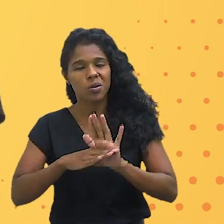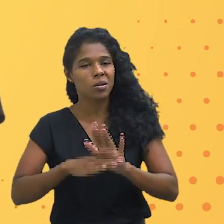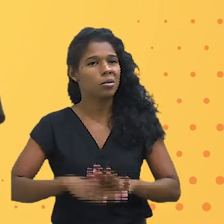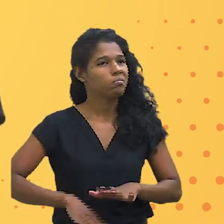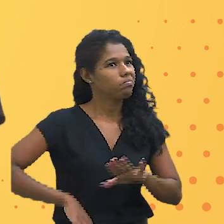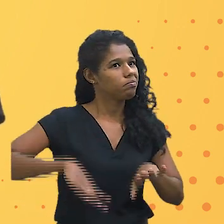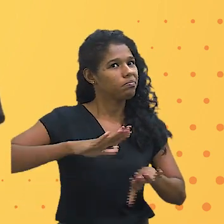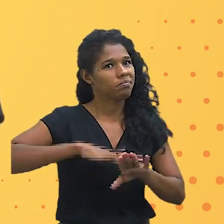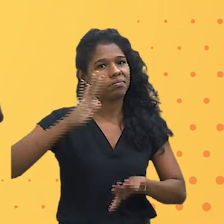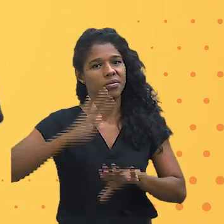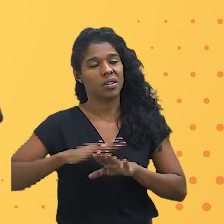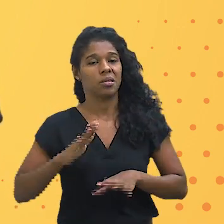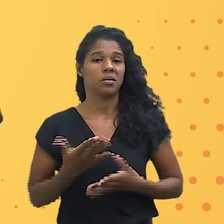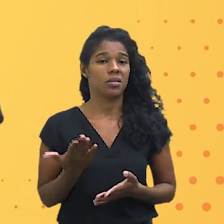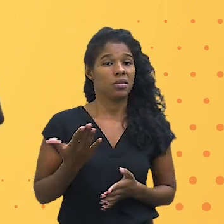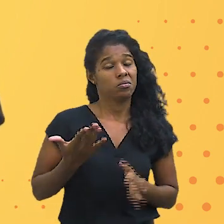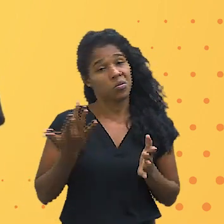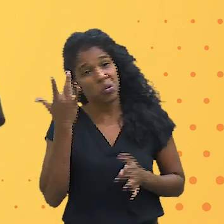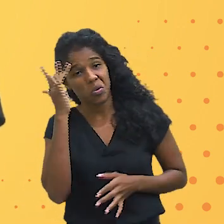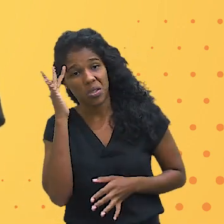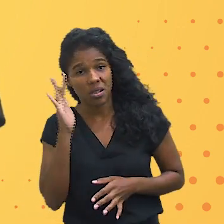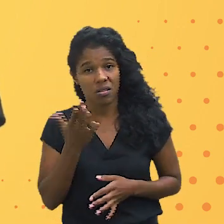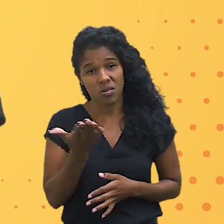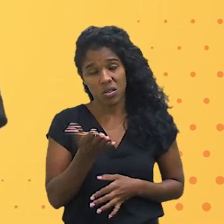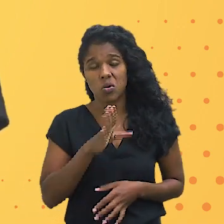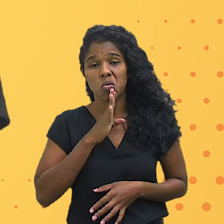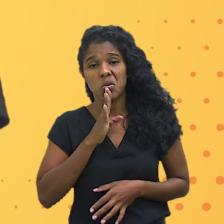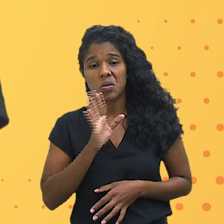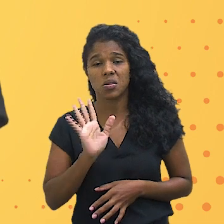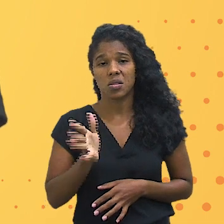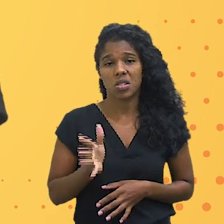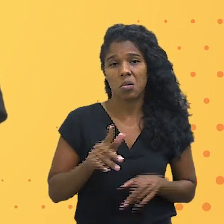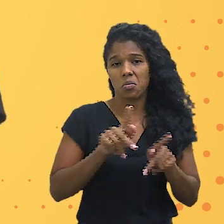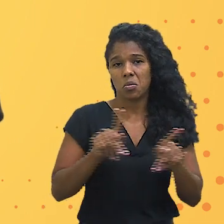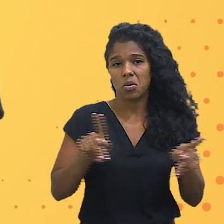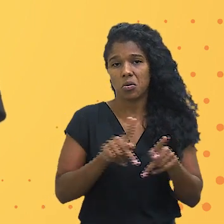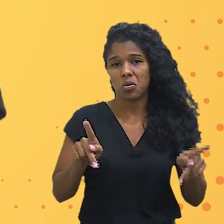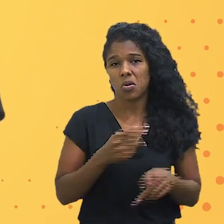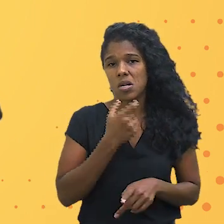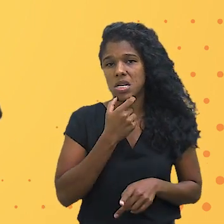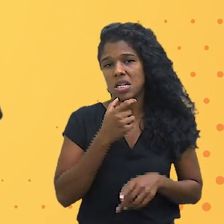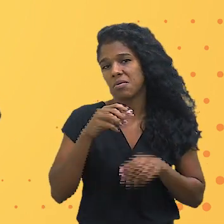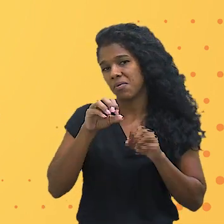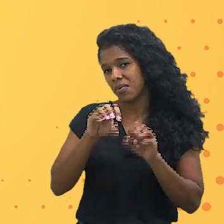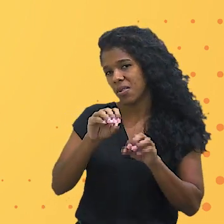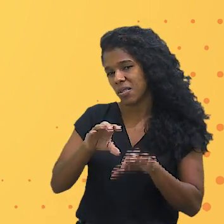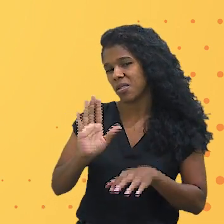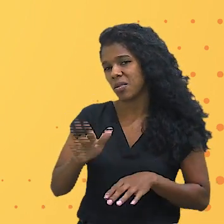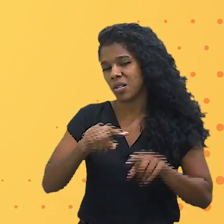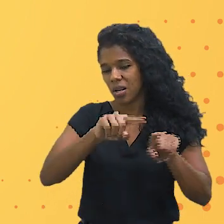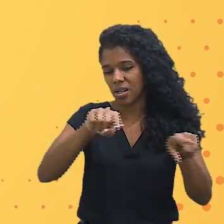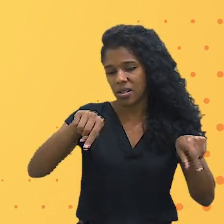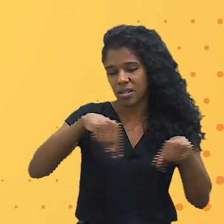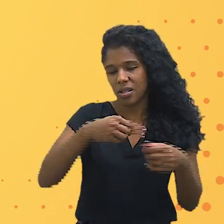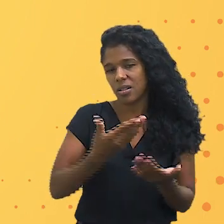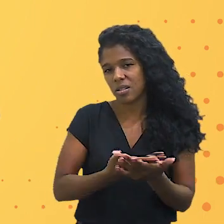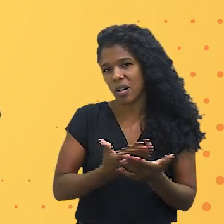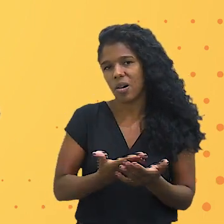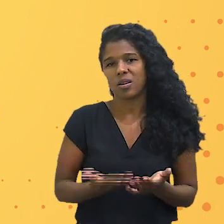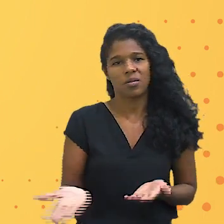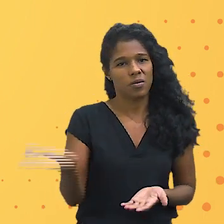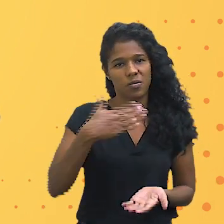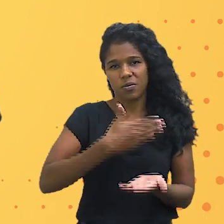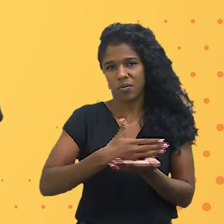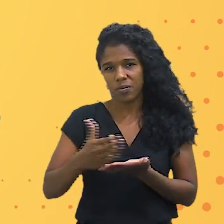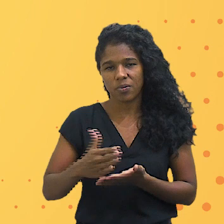já tenha usado ou ouvido seu professor ou professora de inglês falar em sala de aula. Let's go!